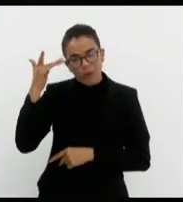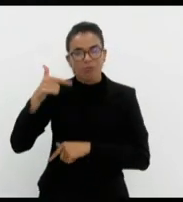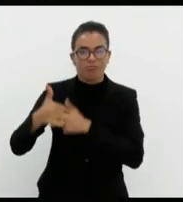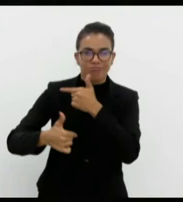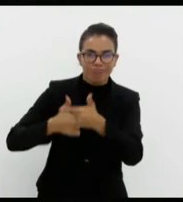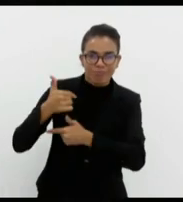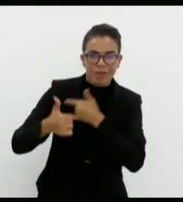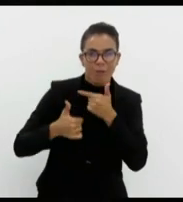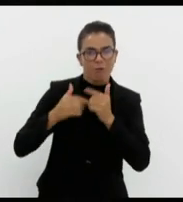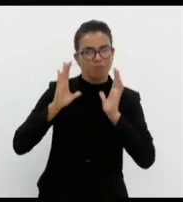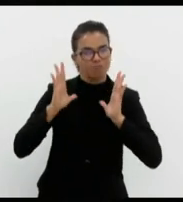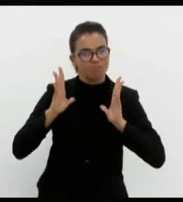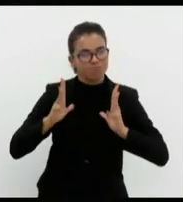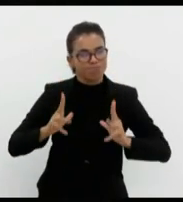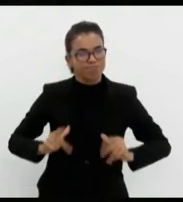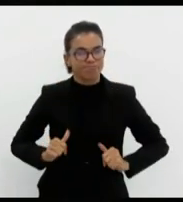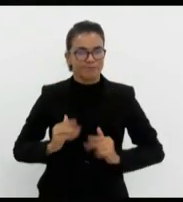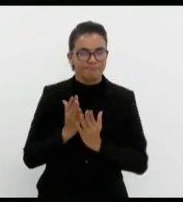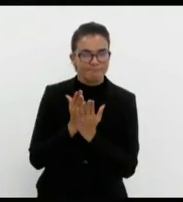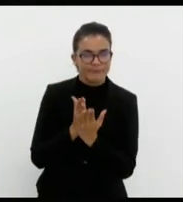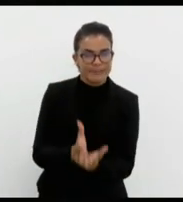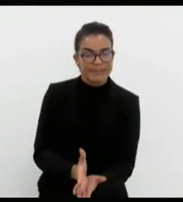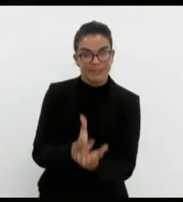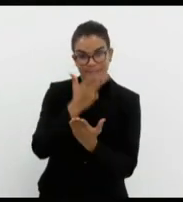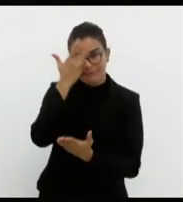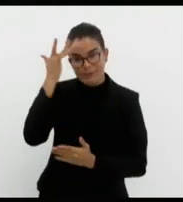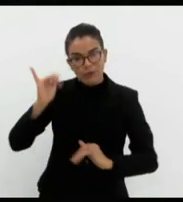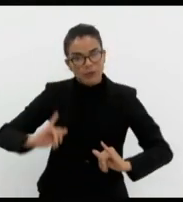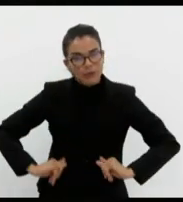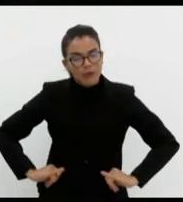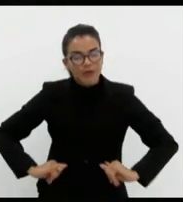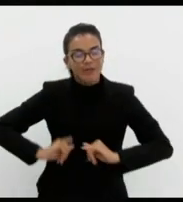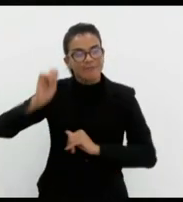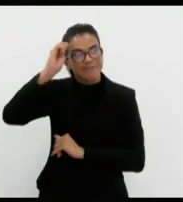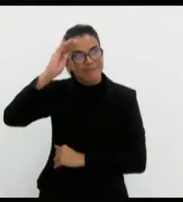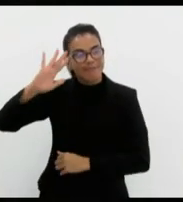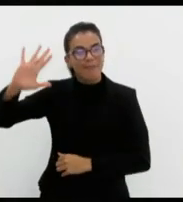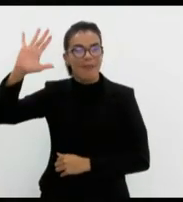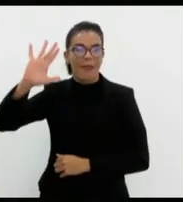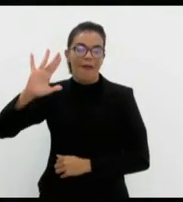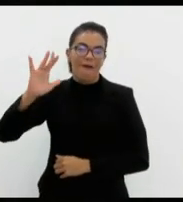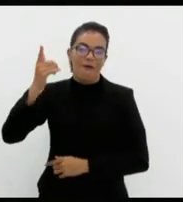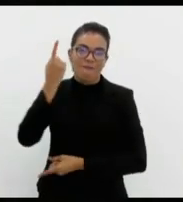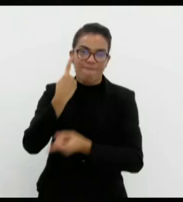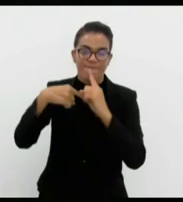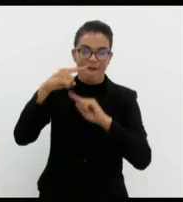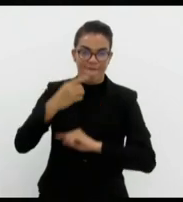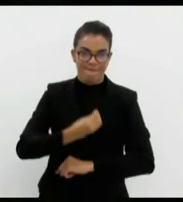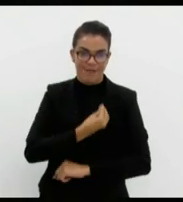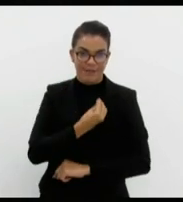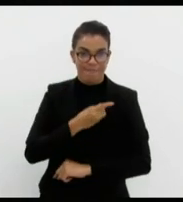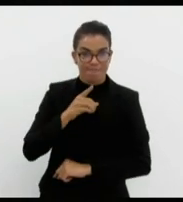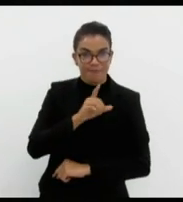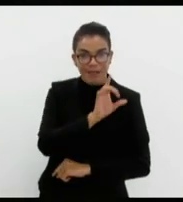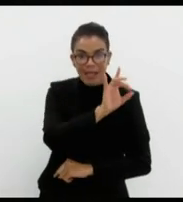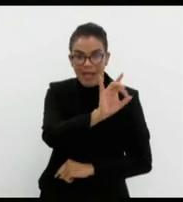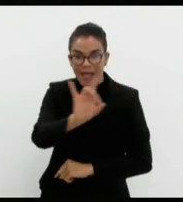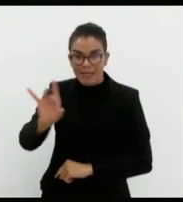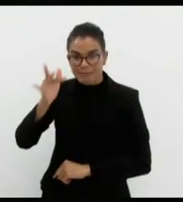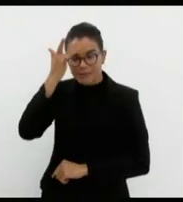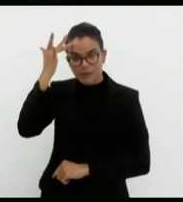honesta, de gente sofrida, de gente que sonha por dias melhores. São eles os meus eleitores, em Campo Grande,